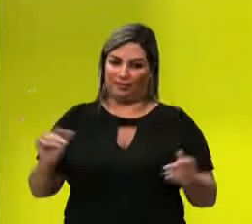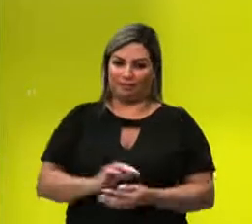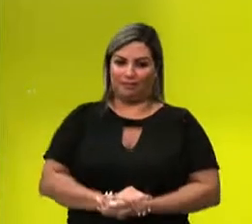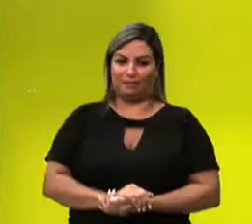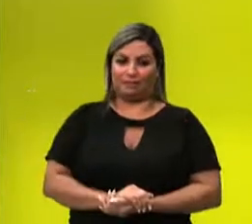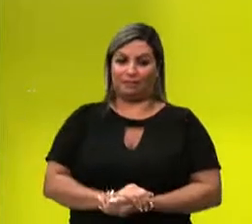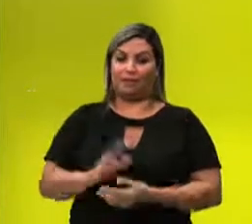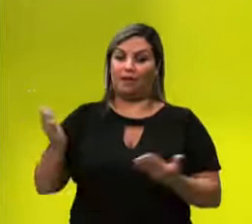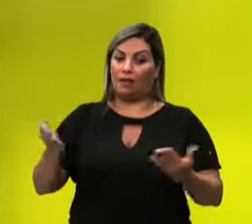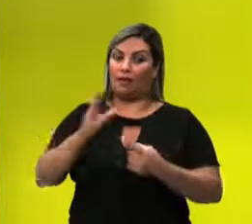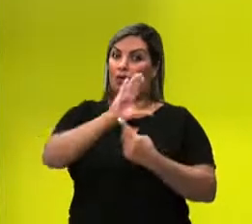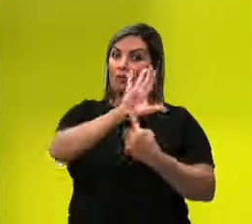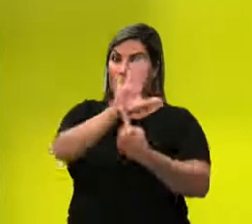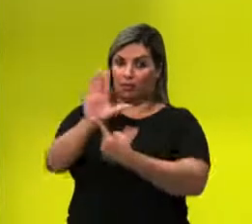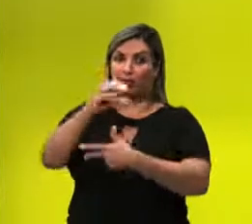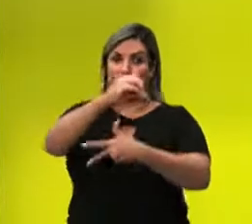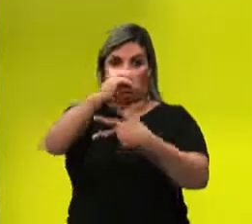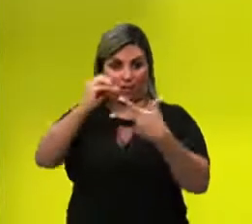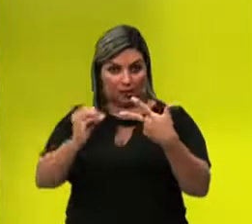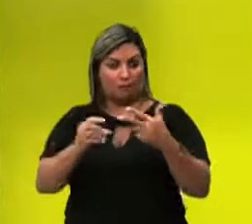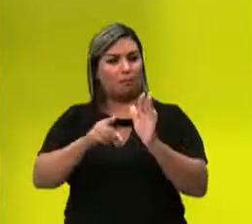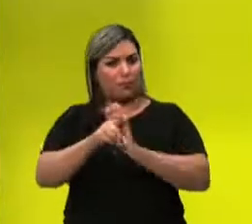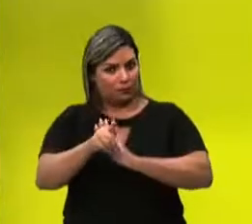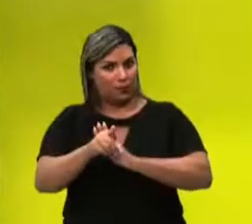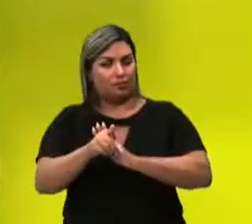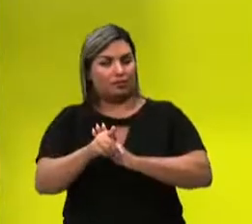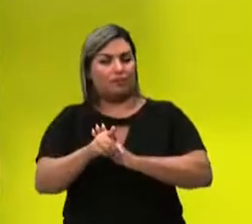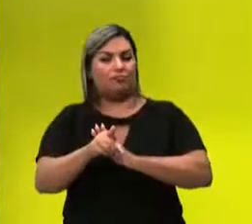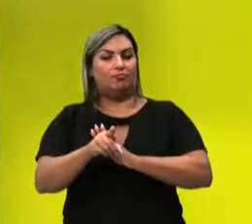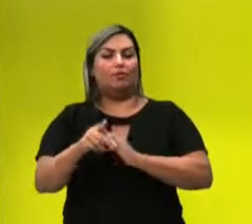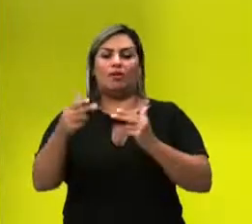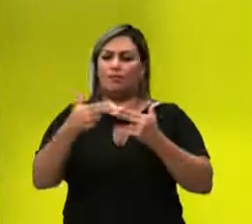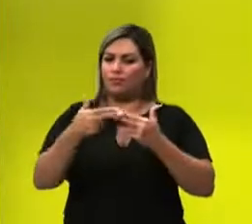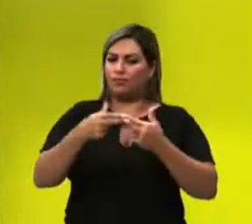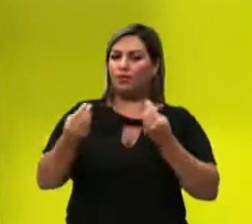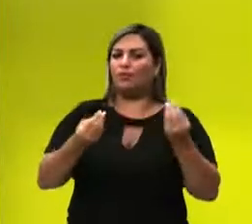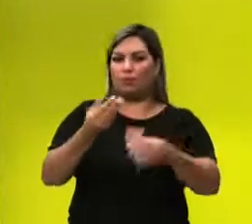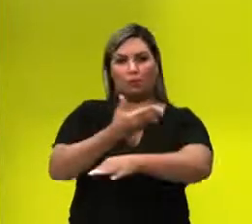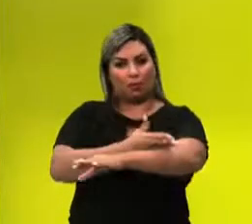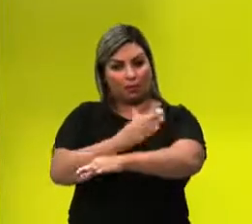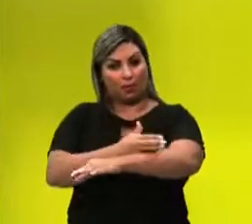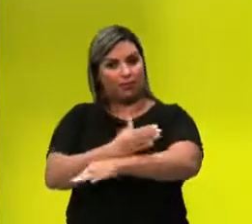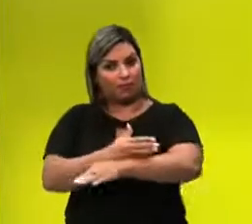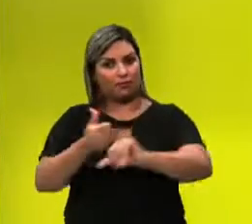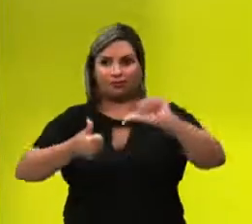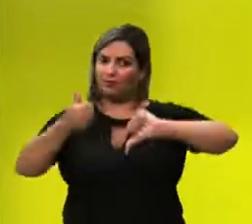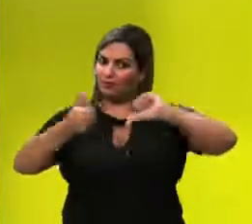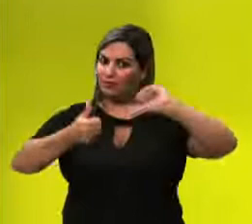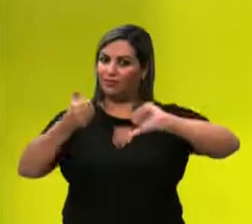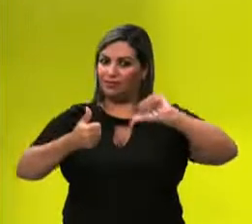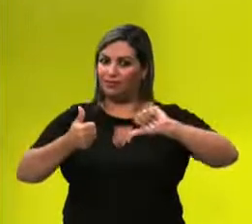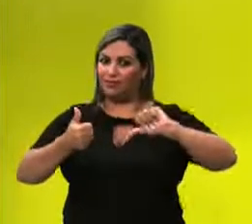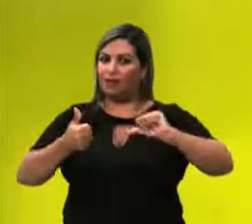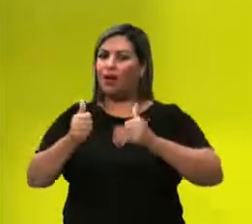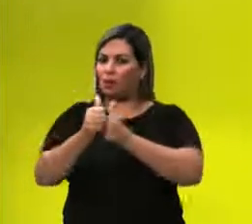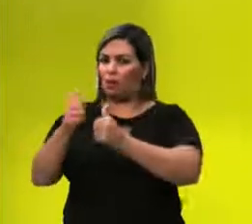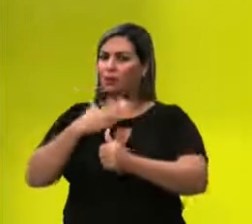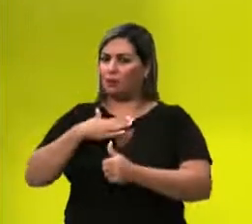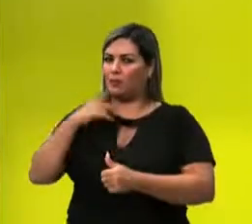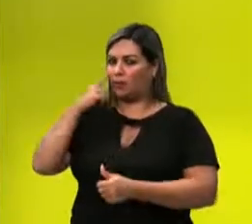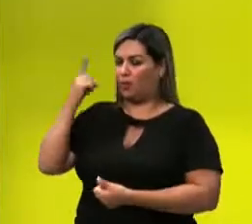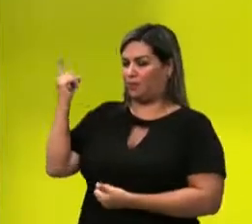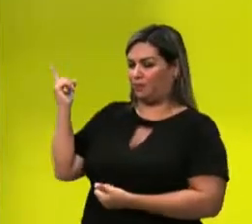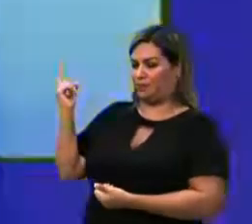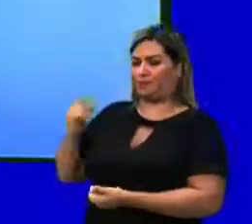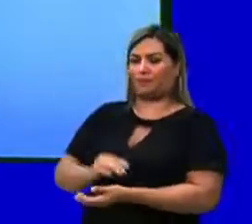questão do Enem, para a gente ver como que isso é aplicado na prática, nessa avaliação. Acompanha comigo